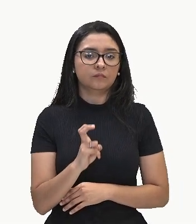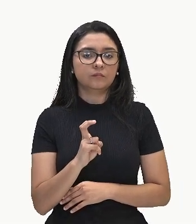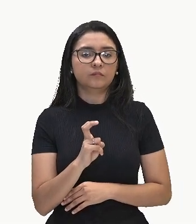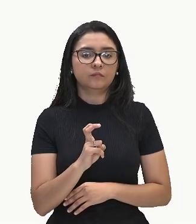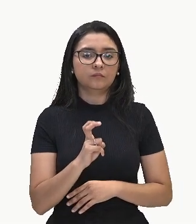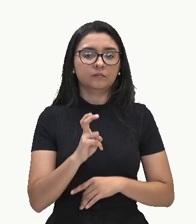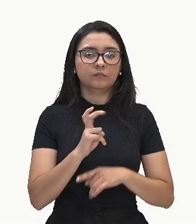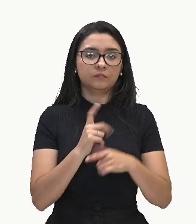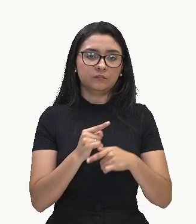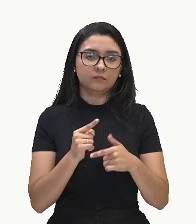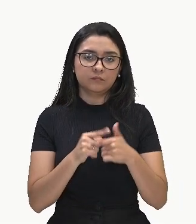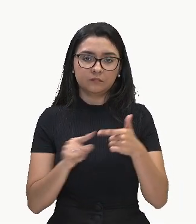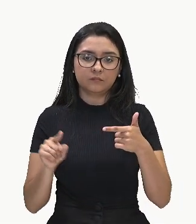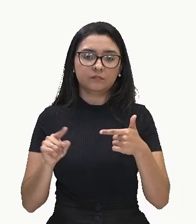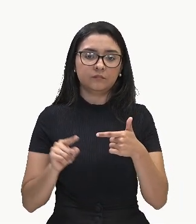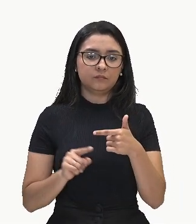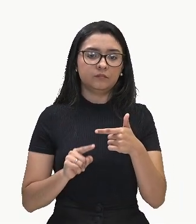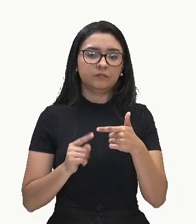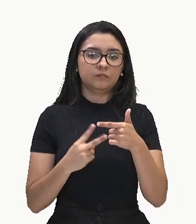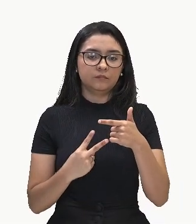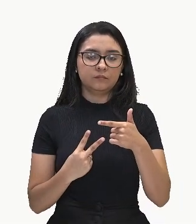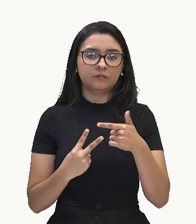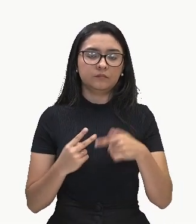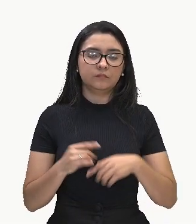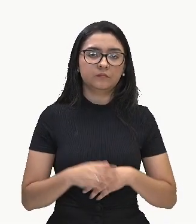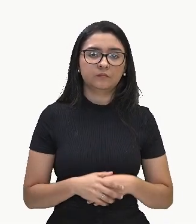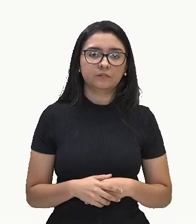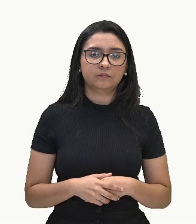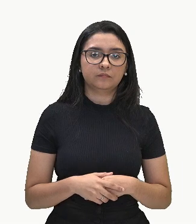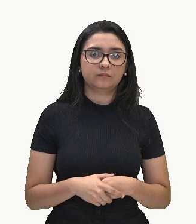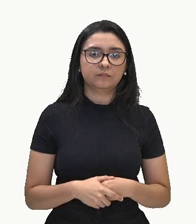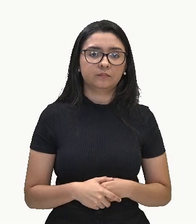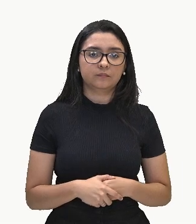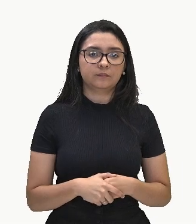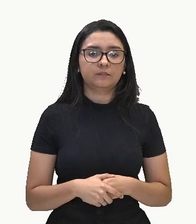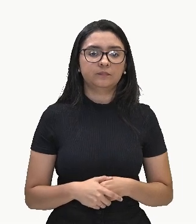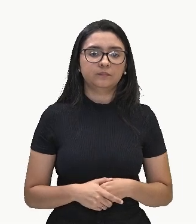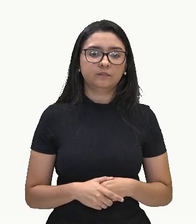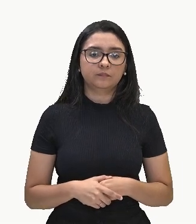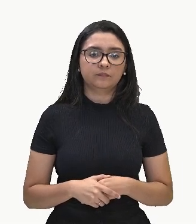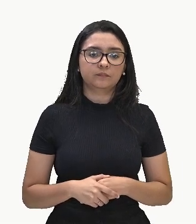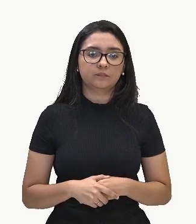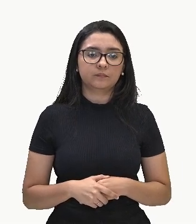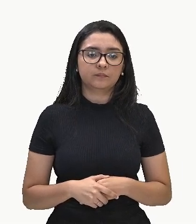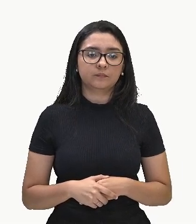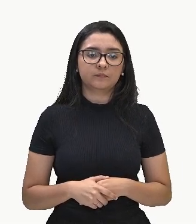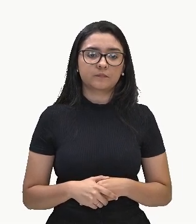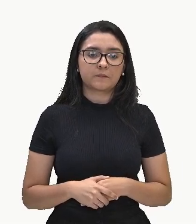dividido por 2. tudo bem?